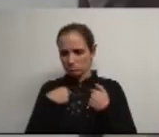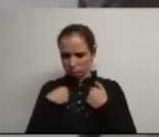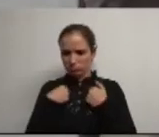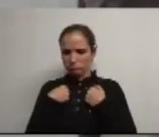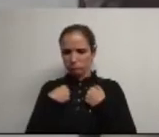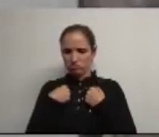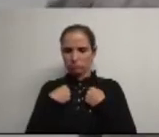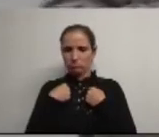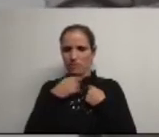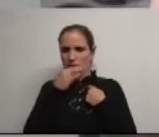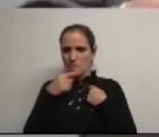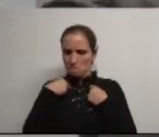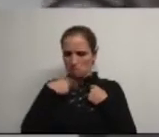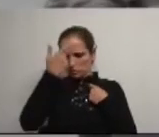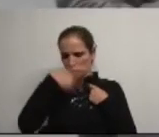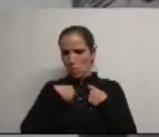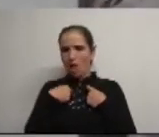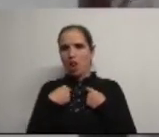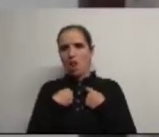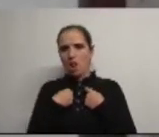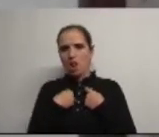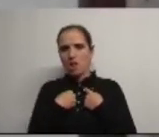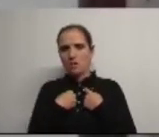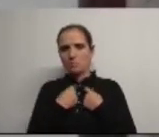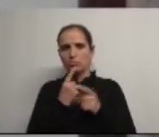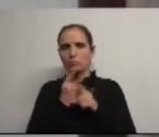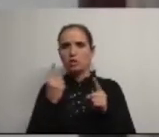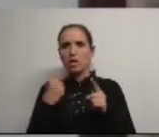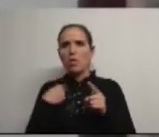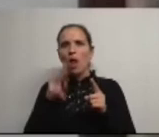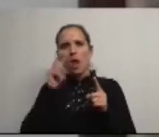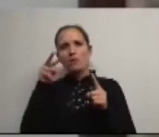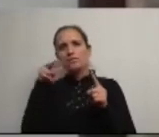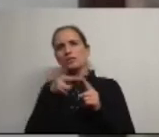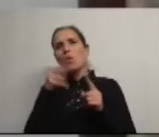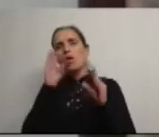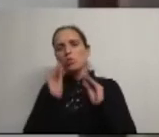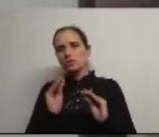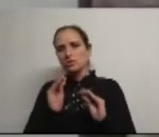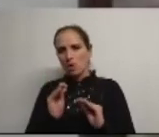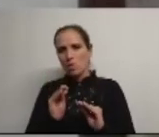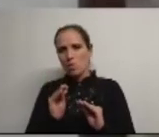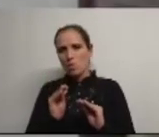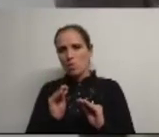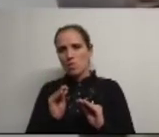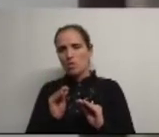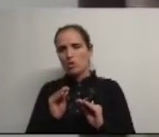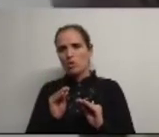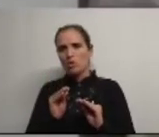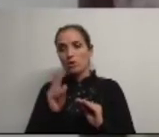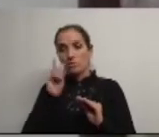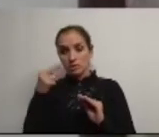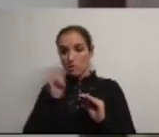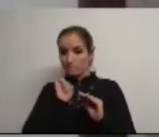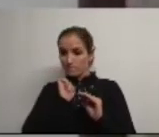estou a falar pessoalmente porque tenho uma visão da educação que é a minha e